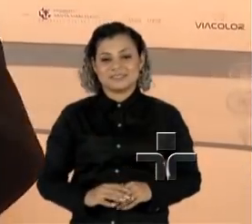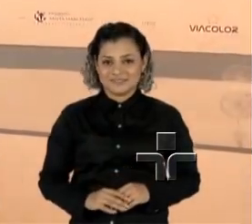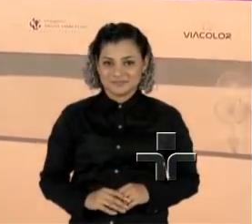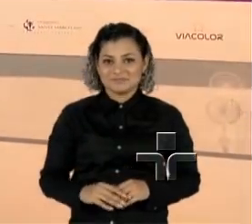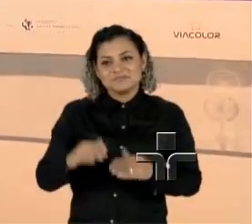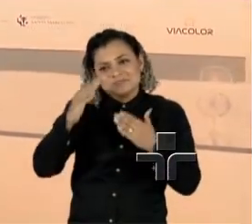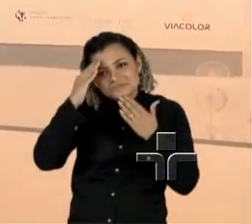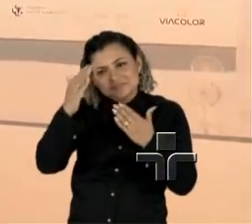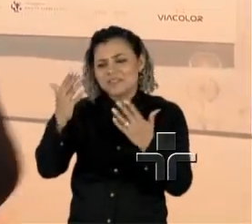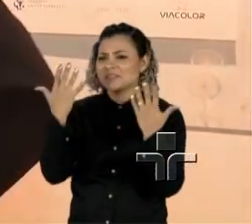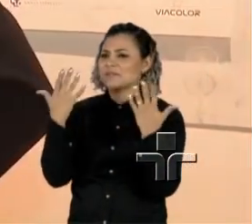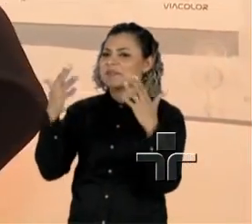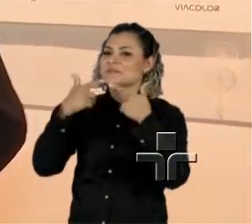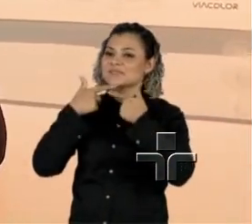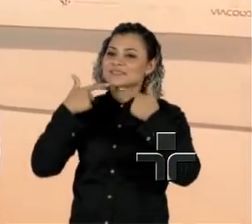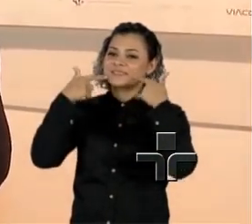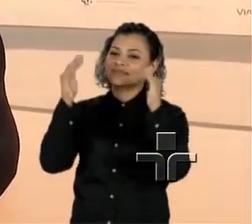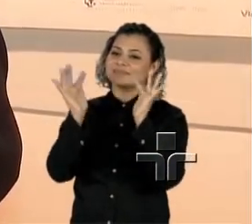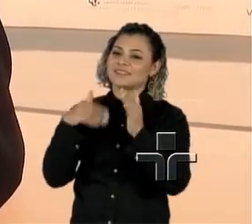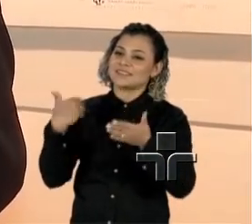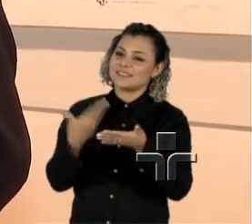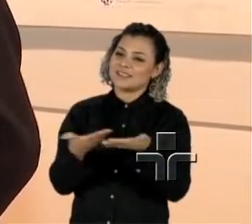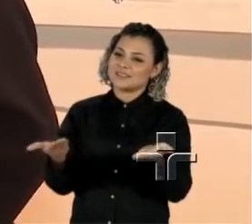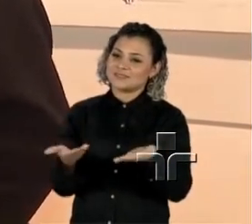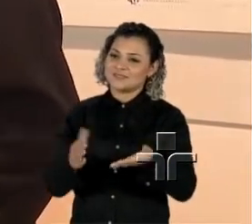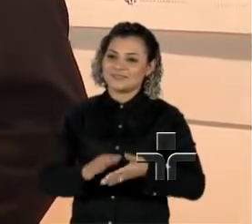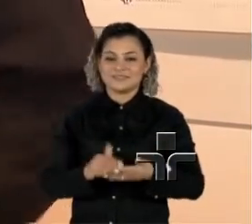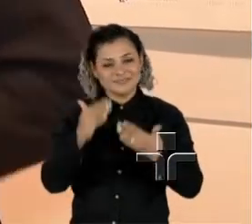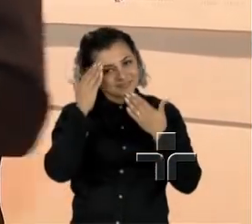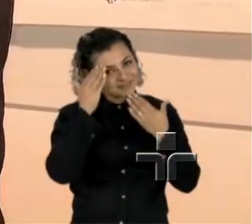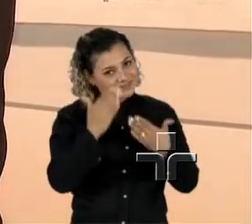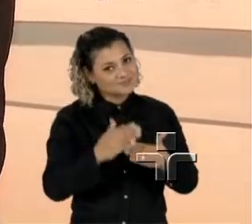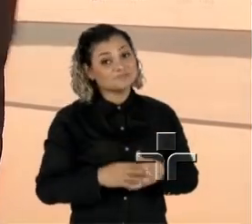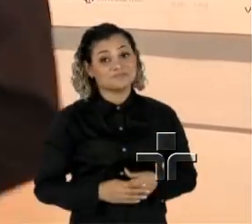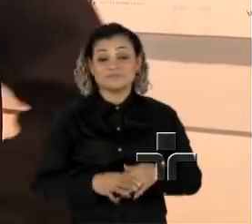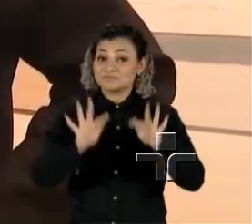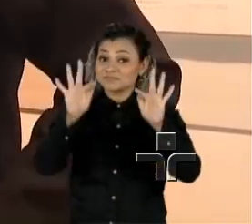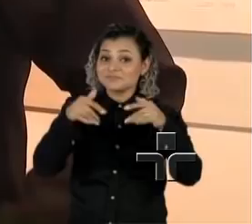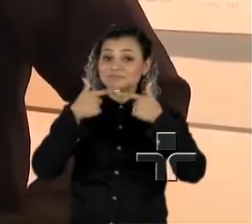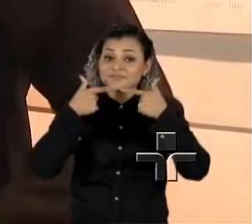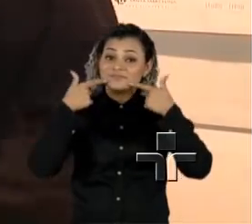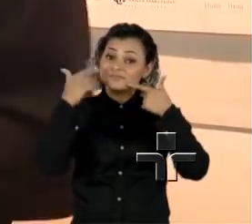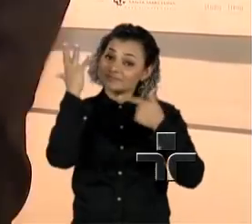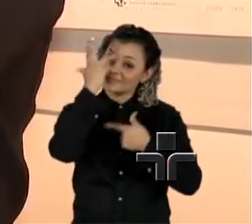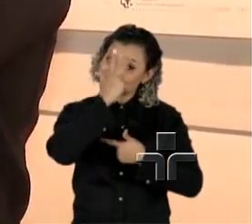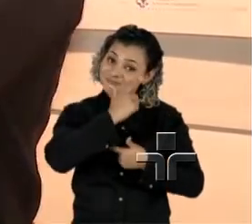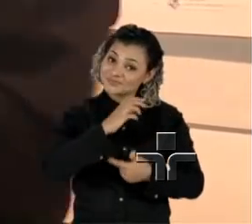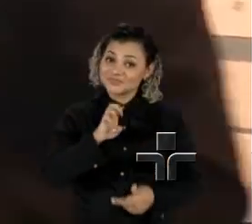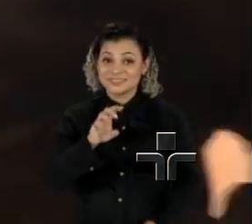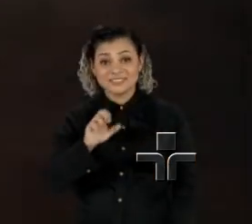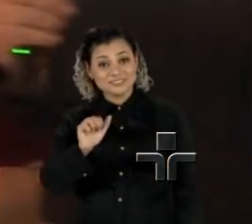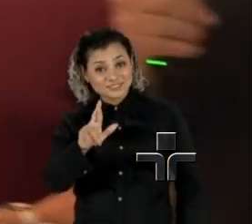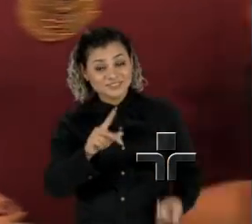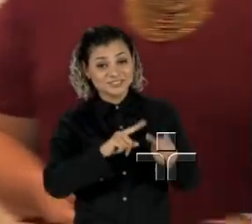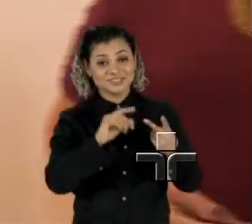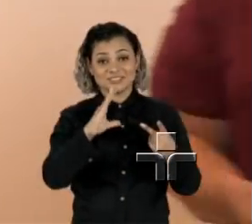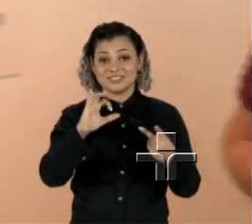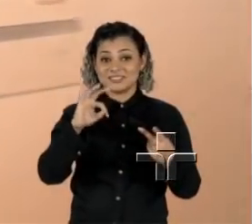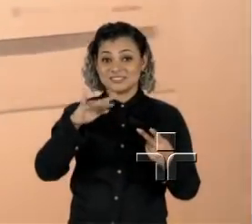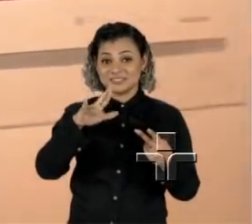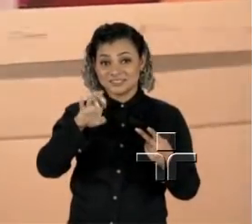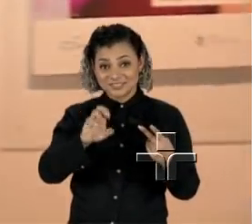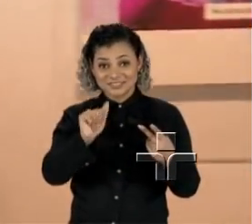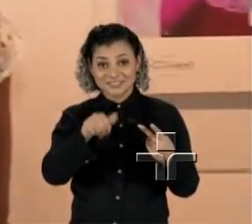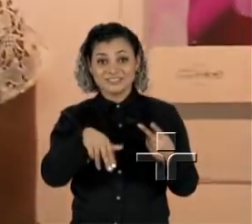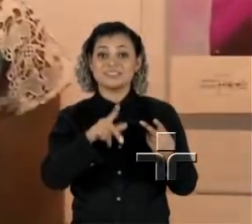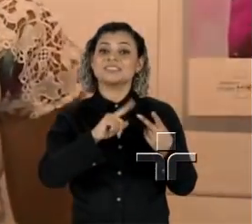Legal, obrigado. Parabéns pelo sorriso até hoje. Obrigada, obrigada. A gente saiu com esse sorriso bonito aqui da Idia, a Cristina também participou